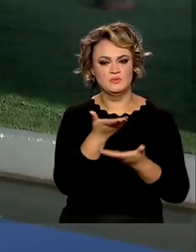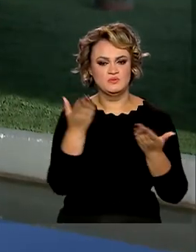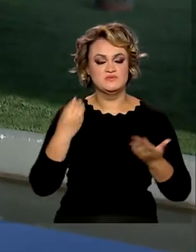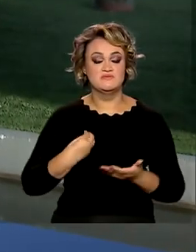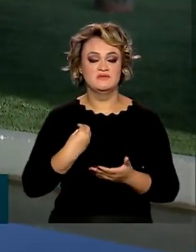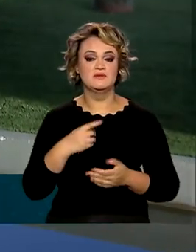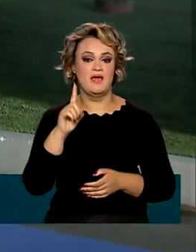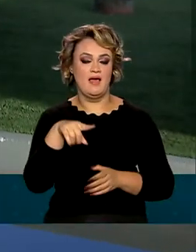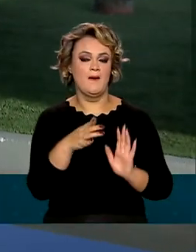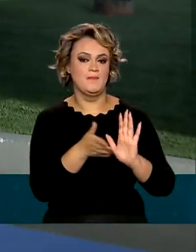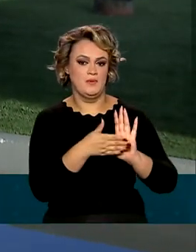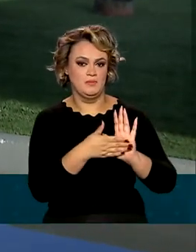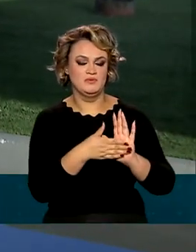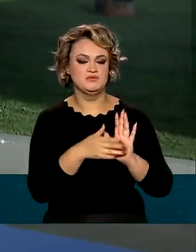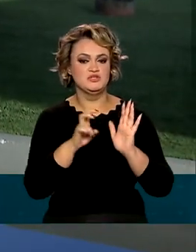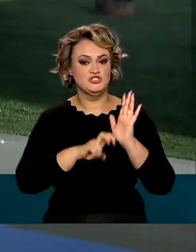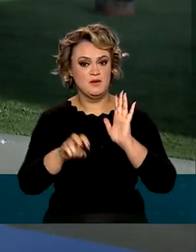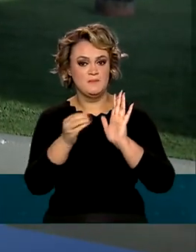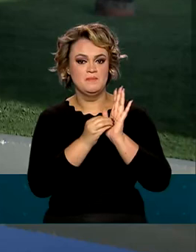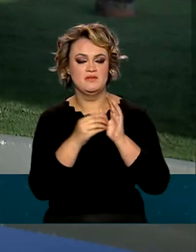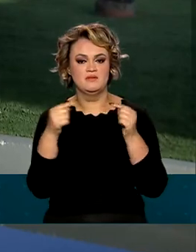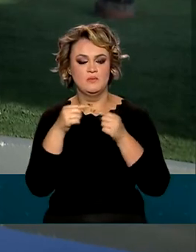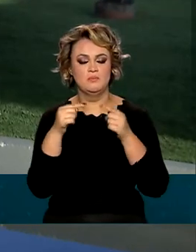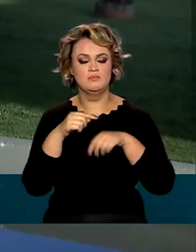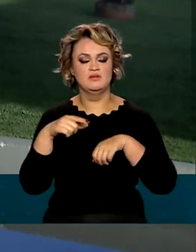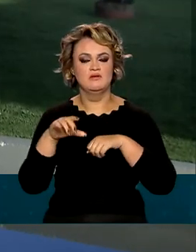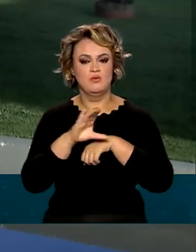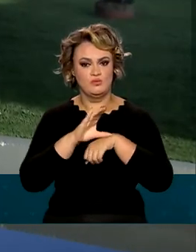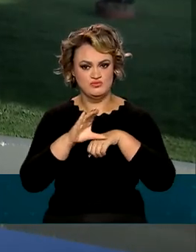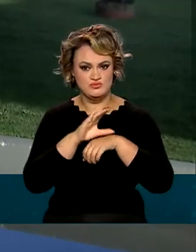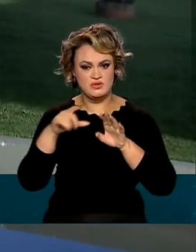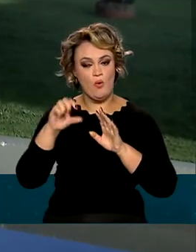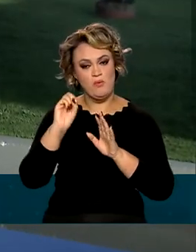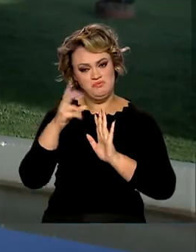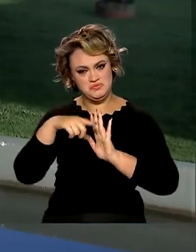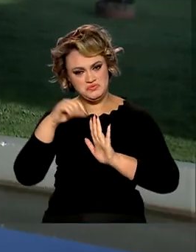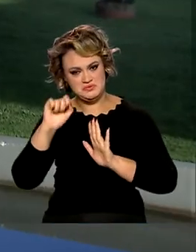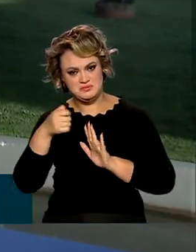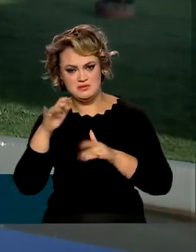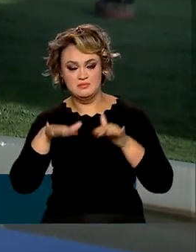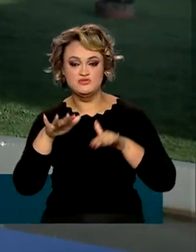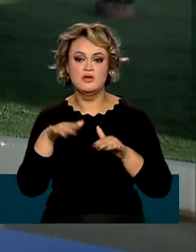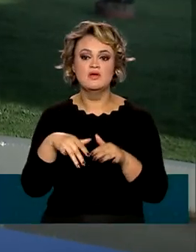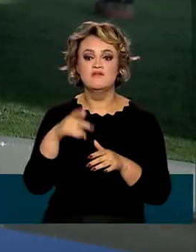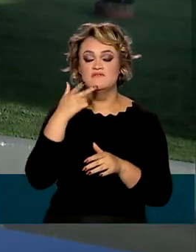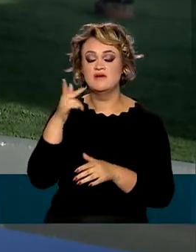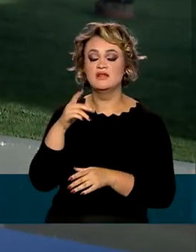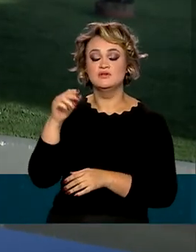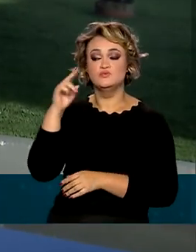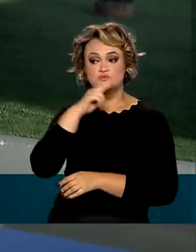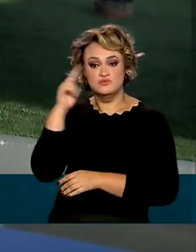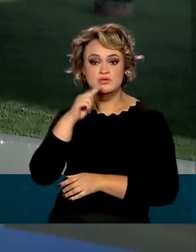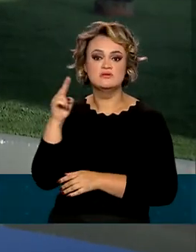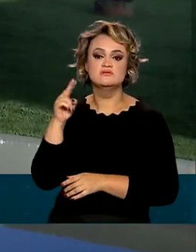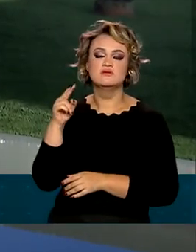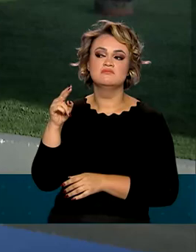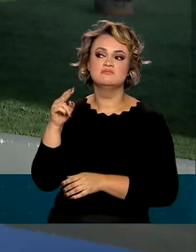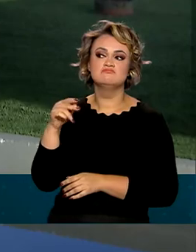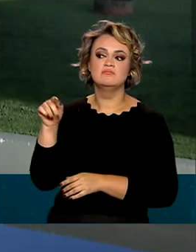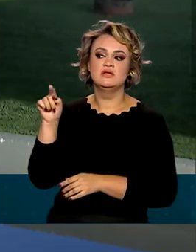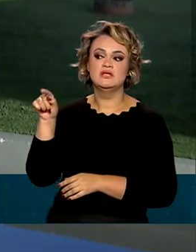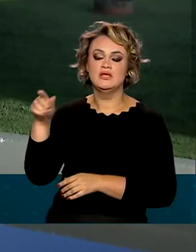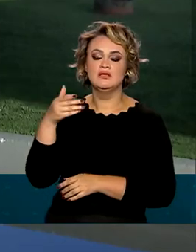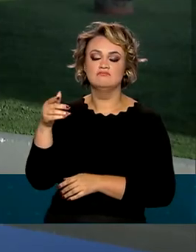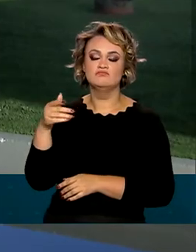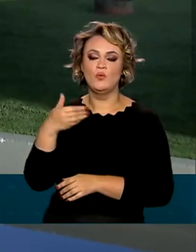todos. Olha, a proposta de emenda à Constituição, ela estabelece um Estado de Emergência que permite ao governo federal o